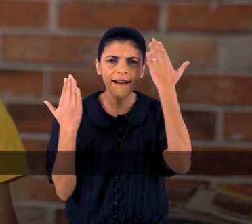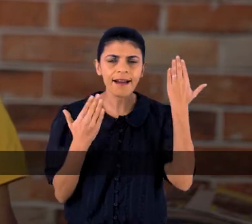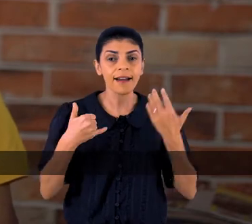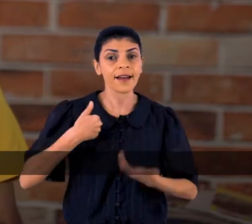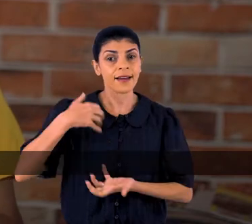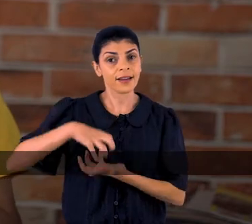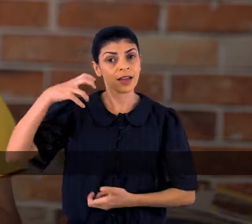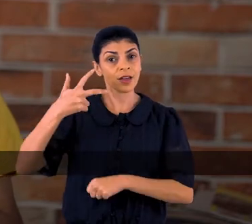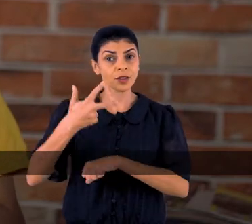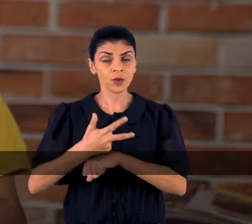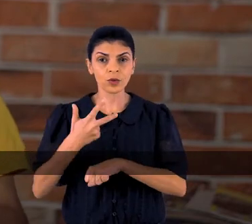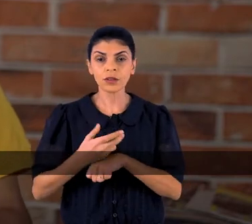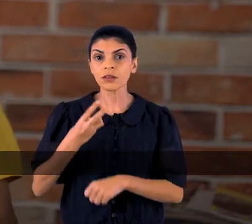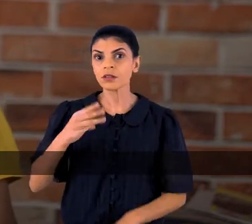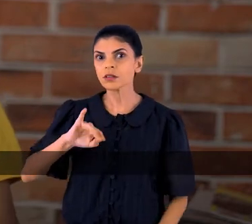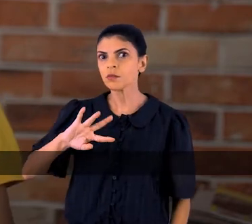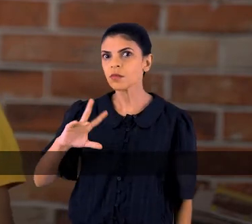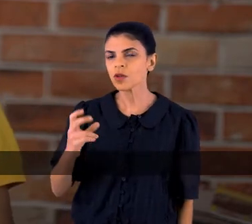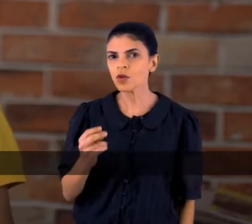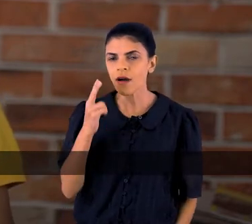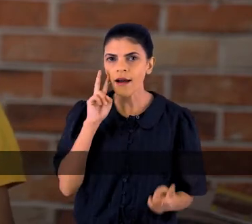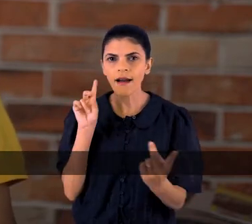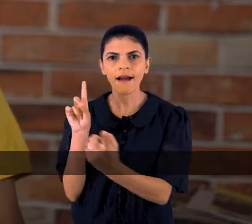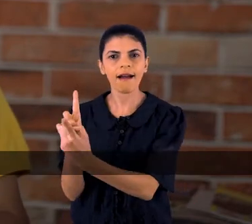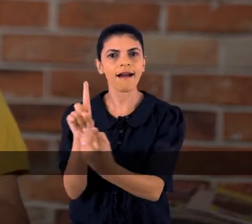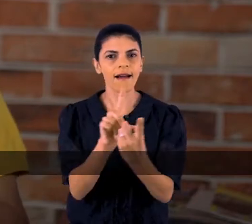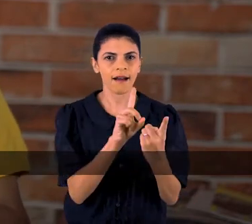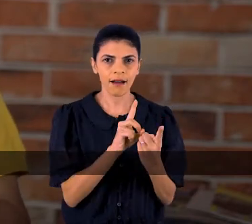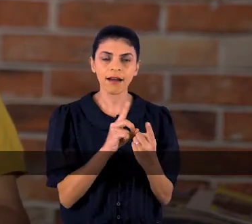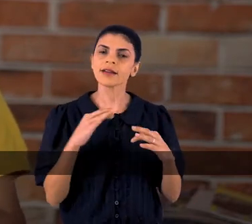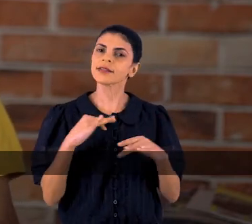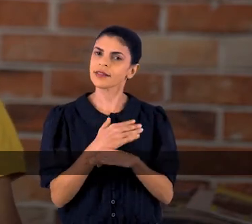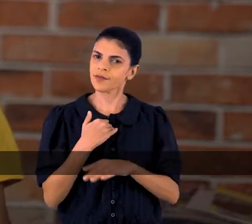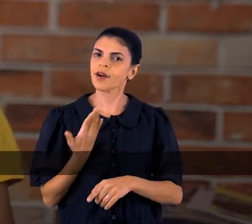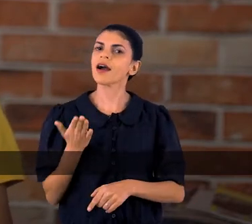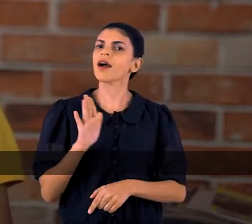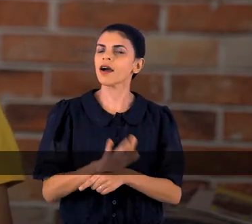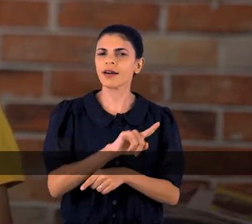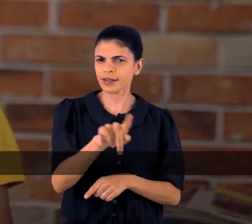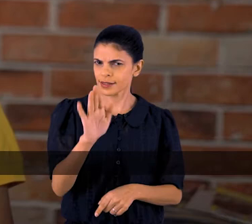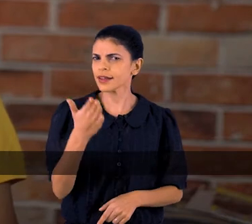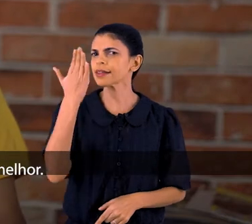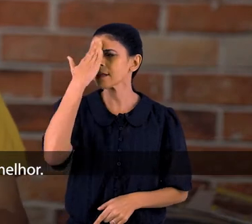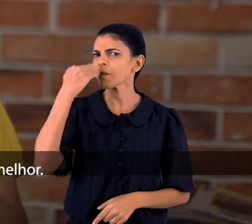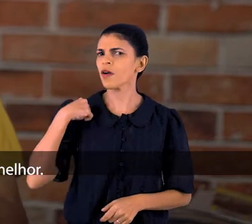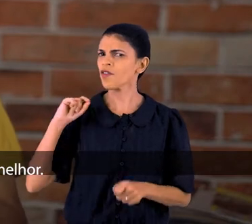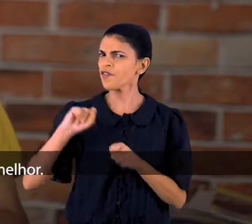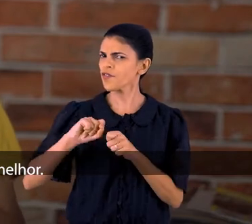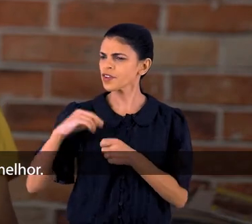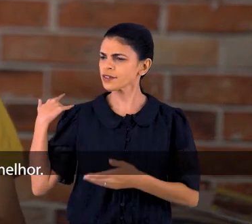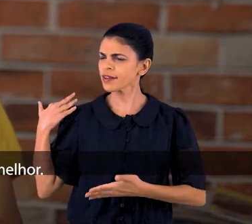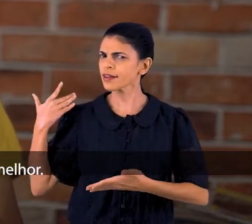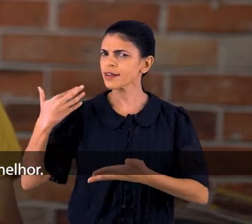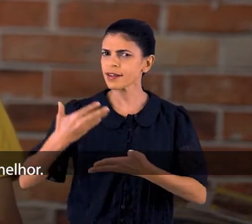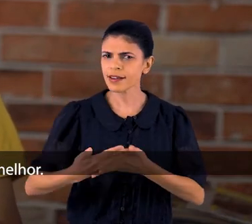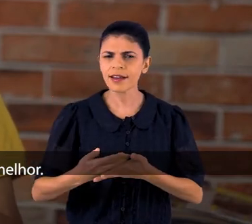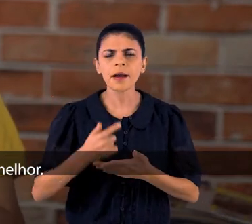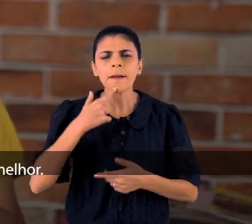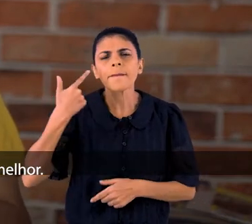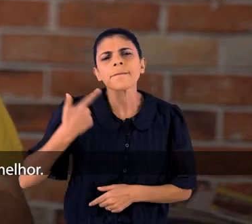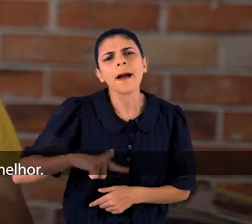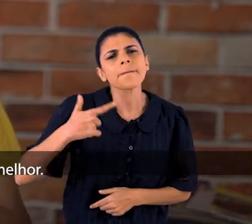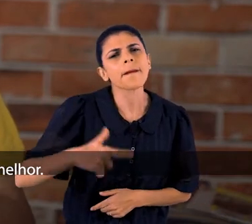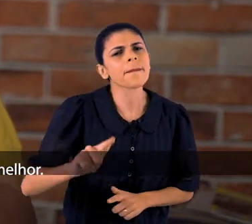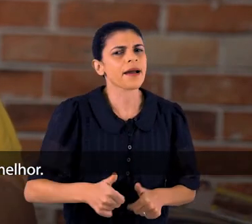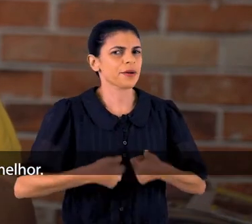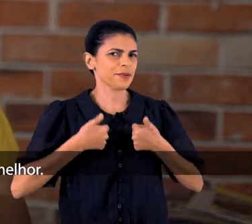muito mais. Foram mais de 3 milhões de atendimentos. É isso que eu vou fazer na nossa cidade. Você sabe que eu fiz e